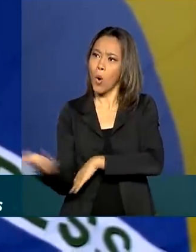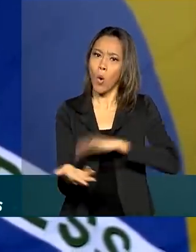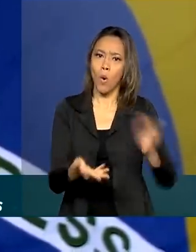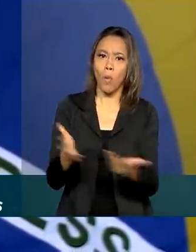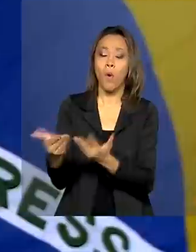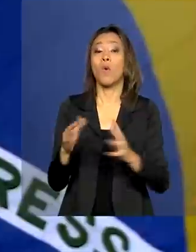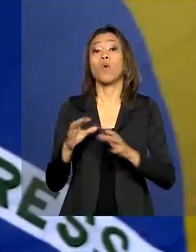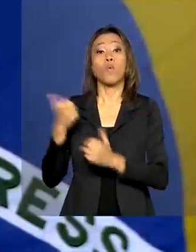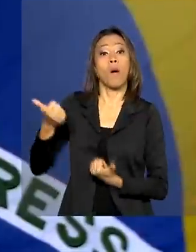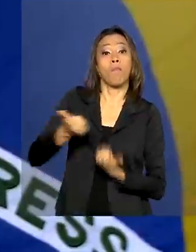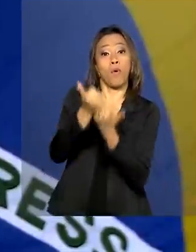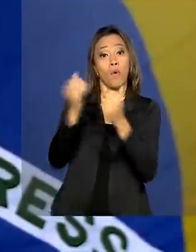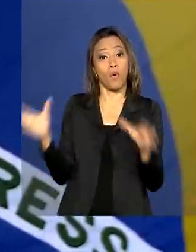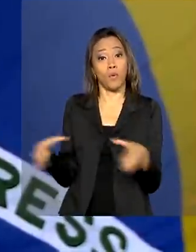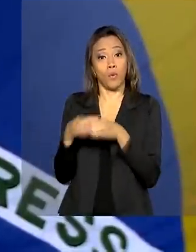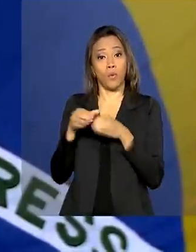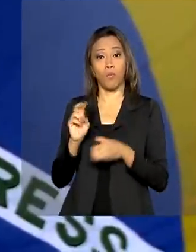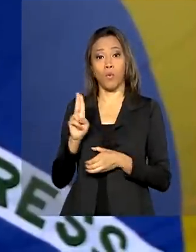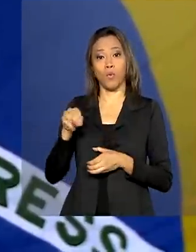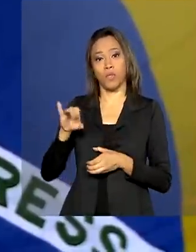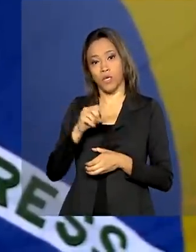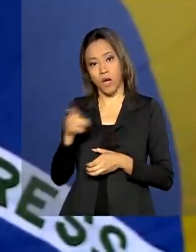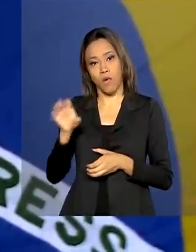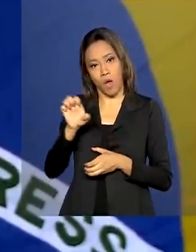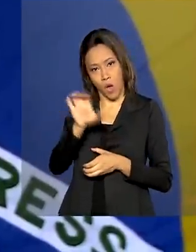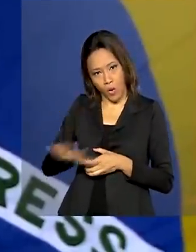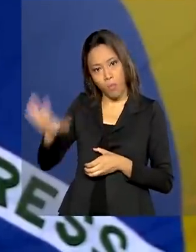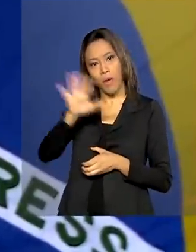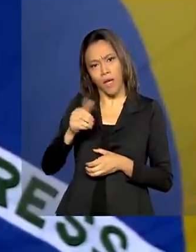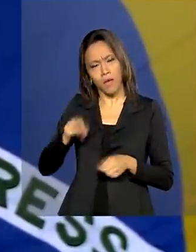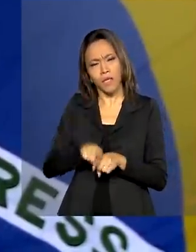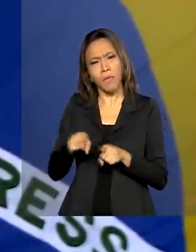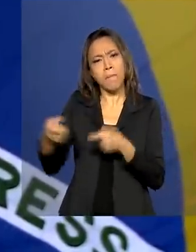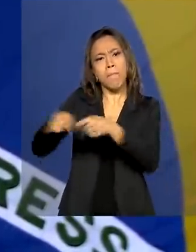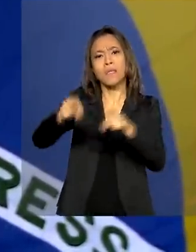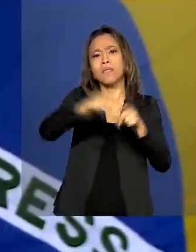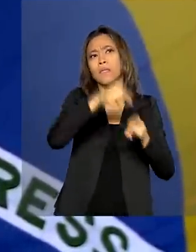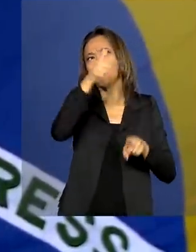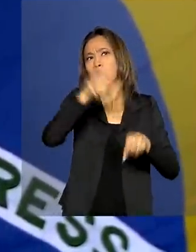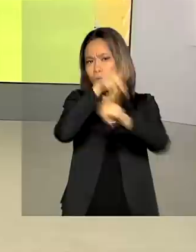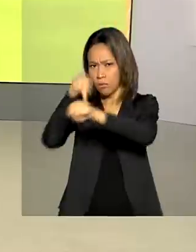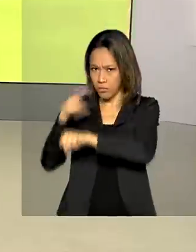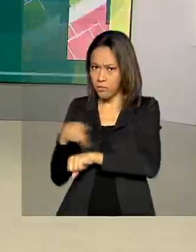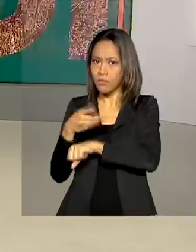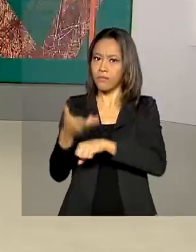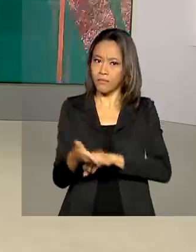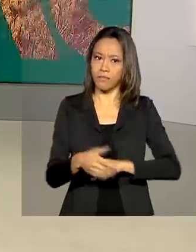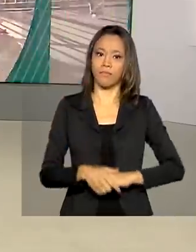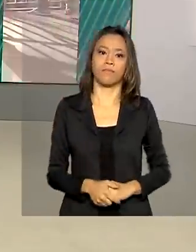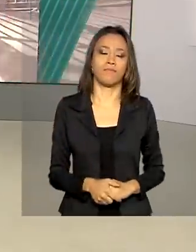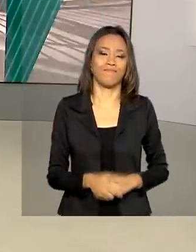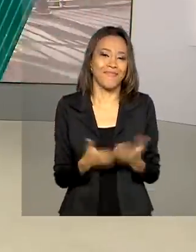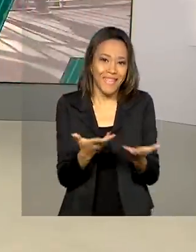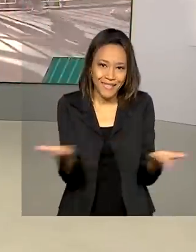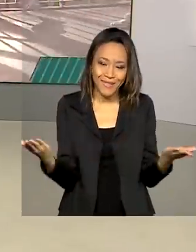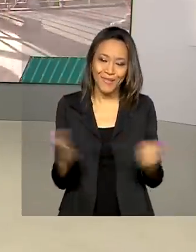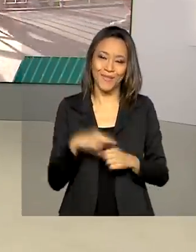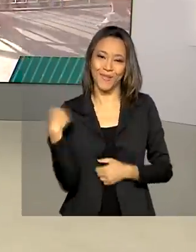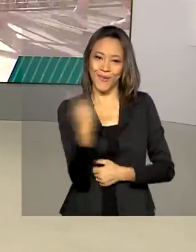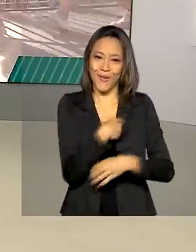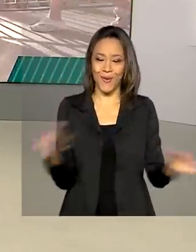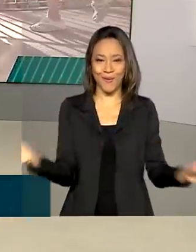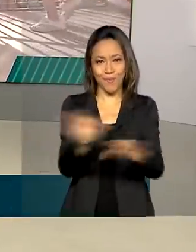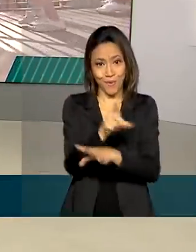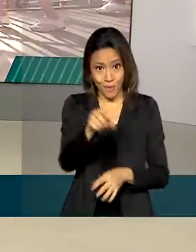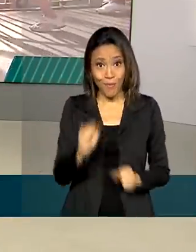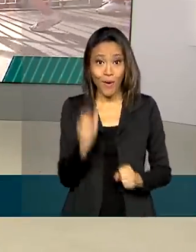da União Europeia, estou seguro que outros parceiros, vai continuar a chegar para contribuir. É isso, o Brasil em Dia fica